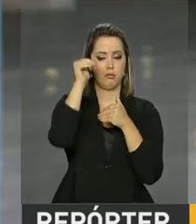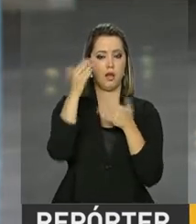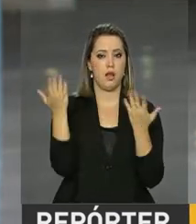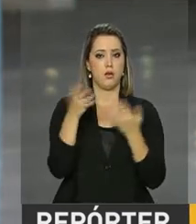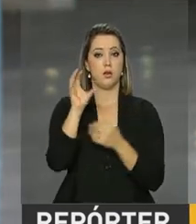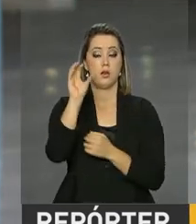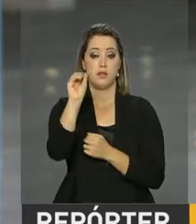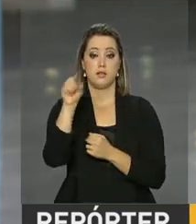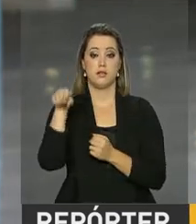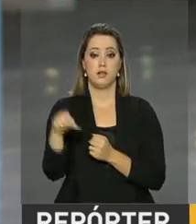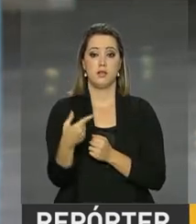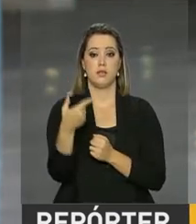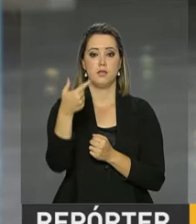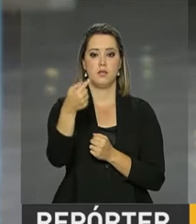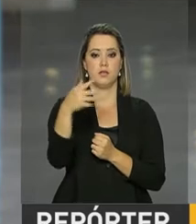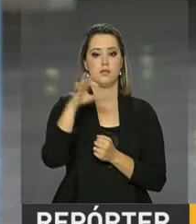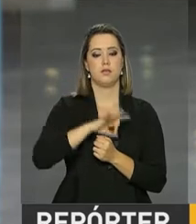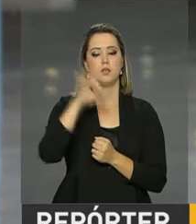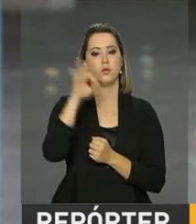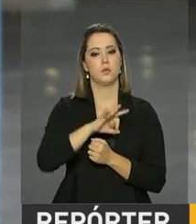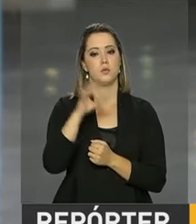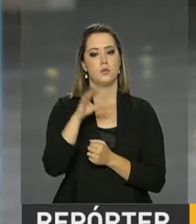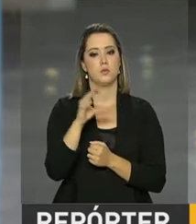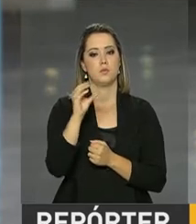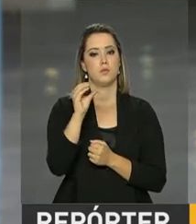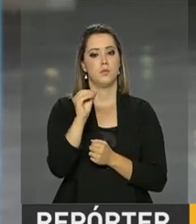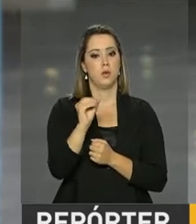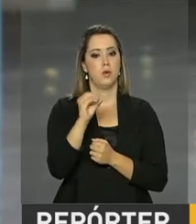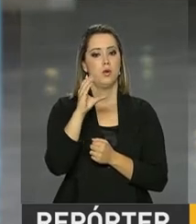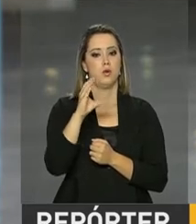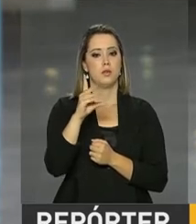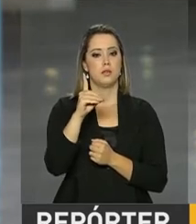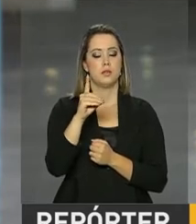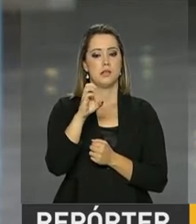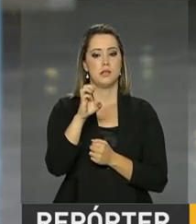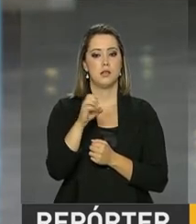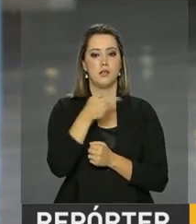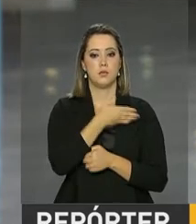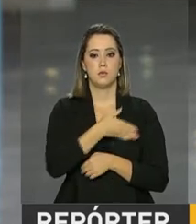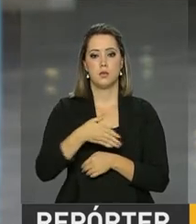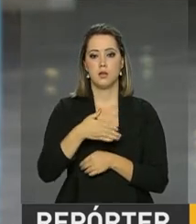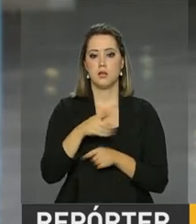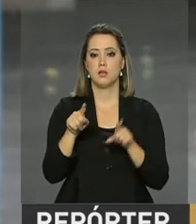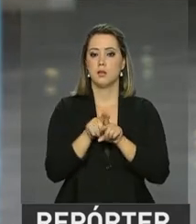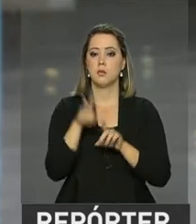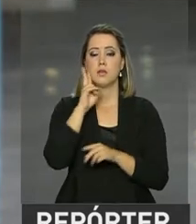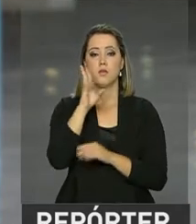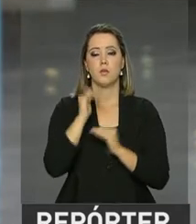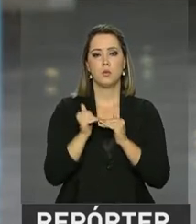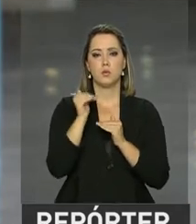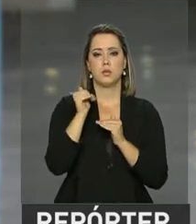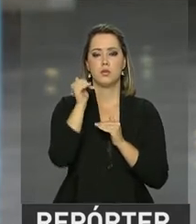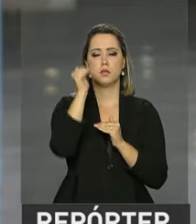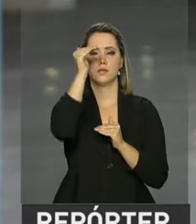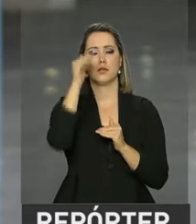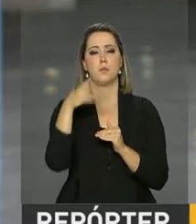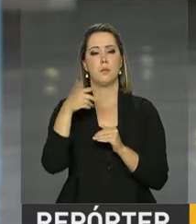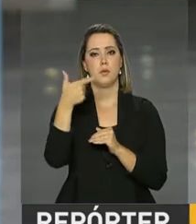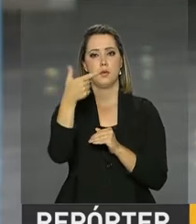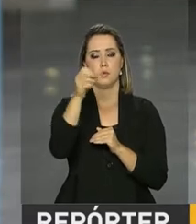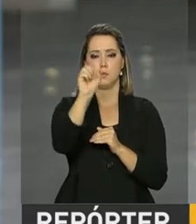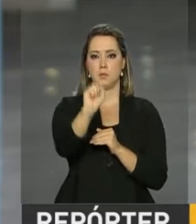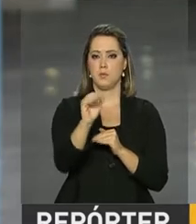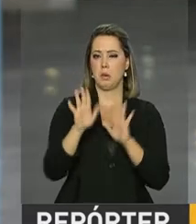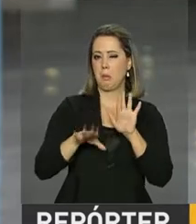,7%. A OCDE, ela também estima um crescimento da economia brasileira para 2018,